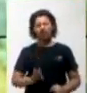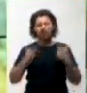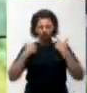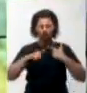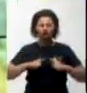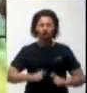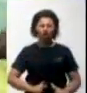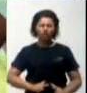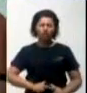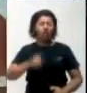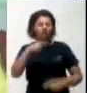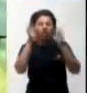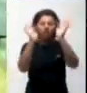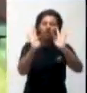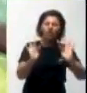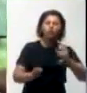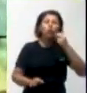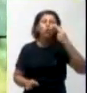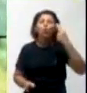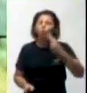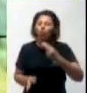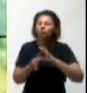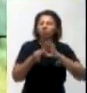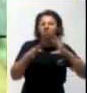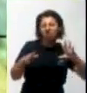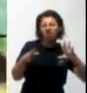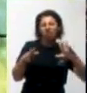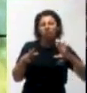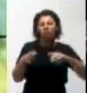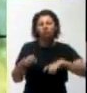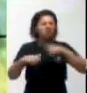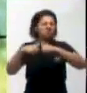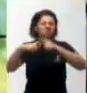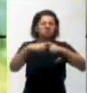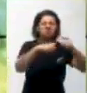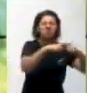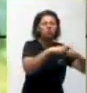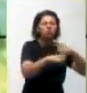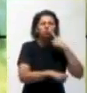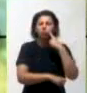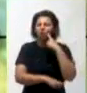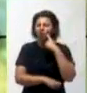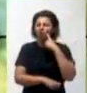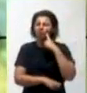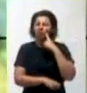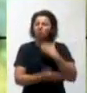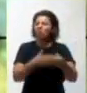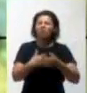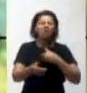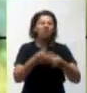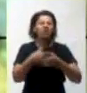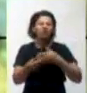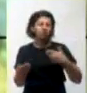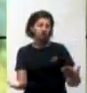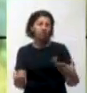deixa-se levar pelos impulsos estragados da sexualidade, e é bem claro, os impulsos estragados porque ela